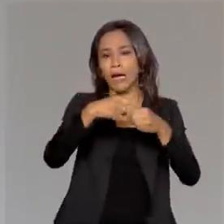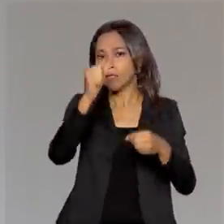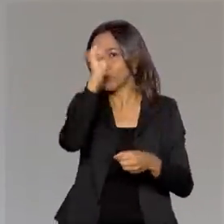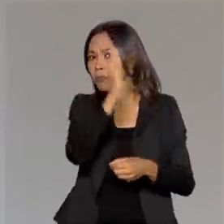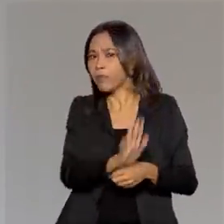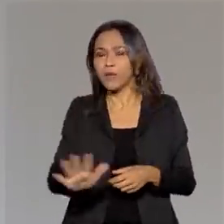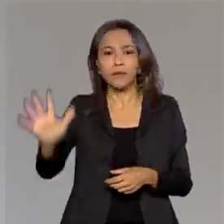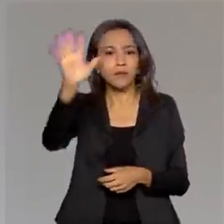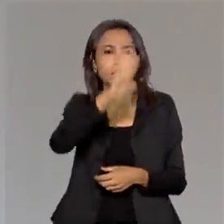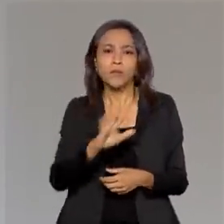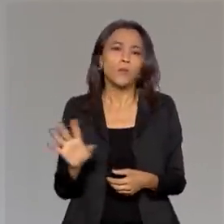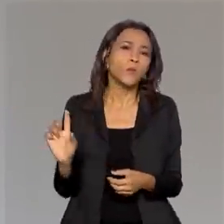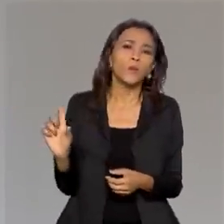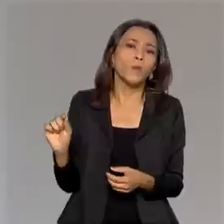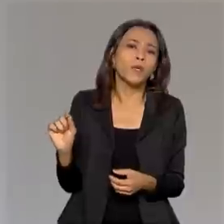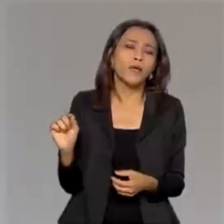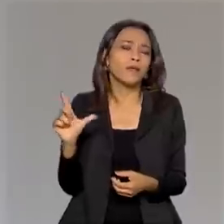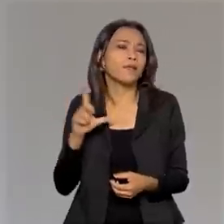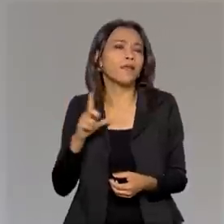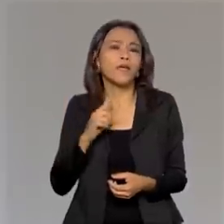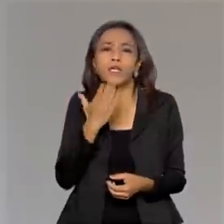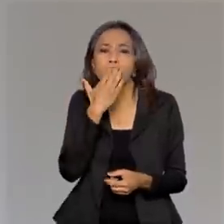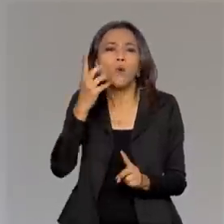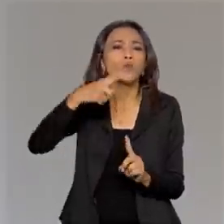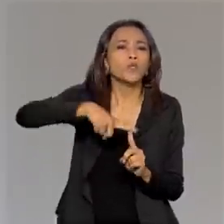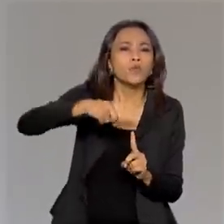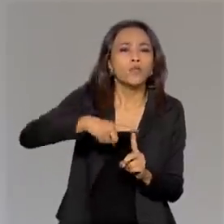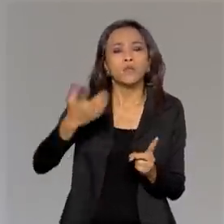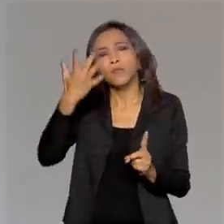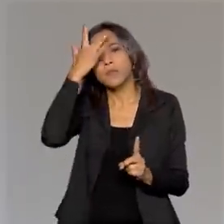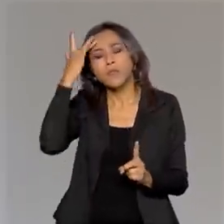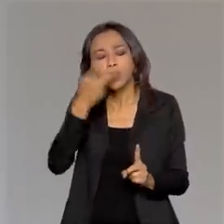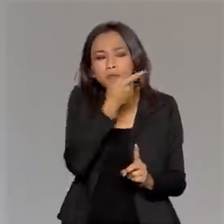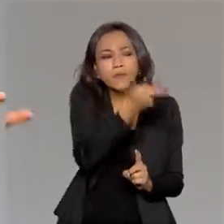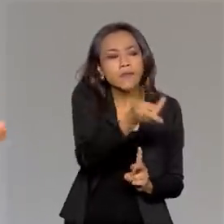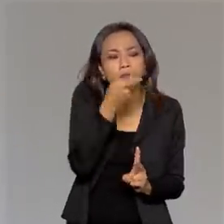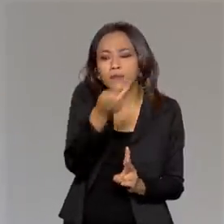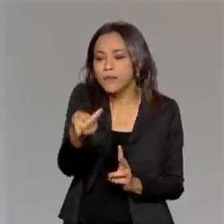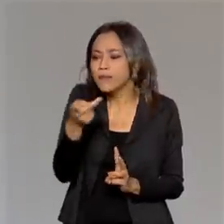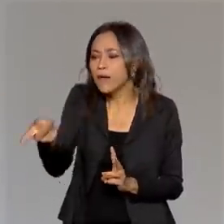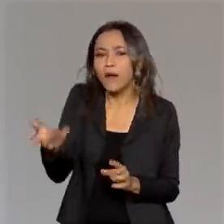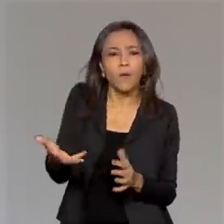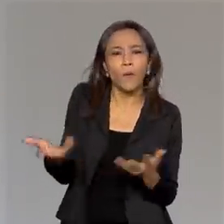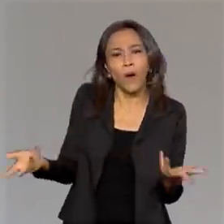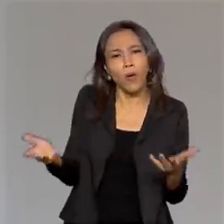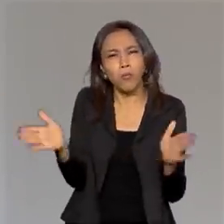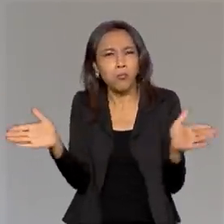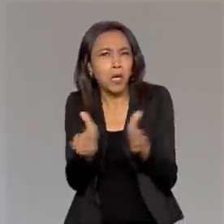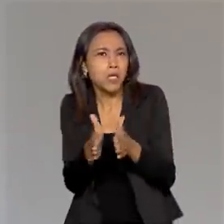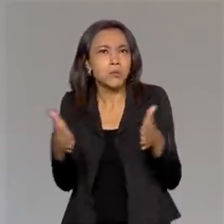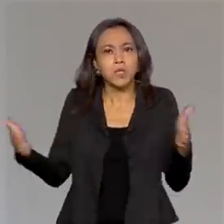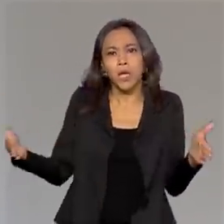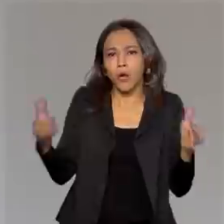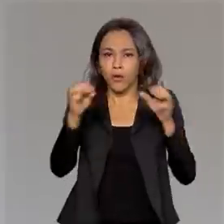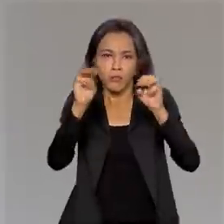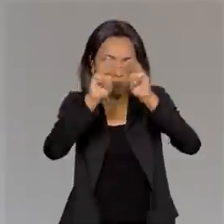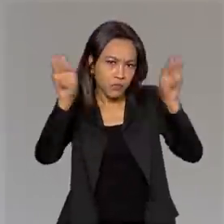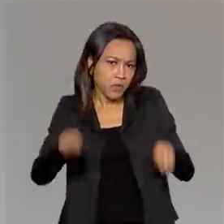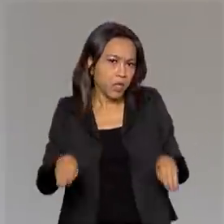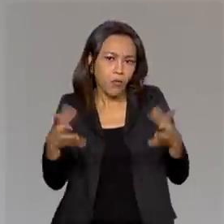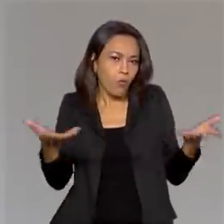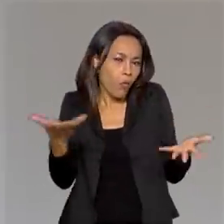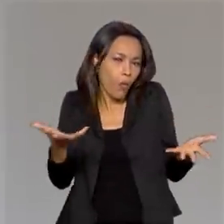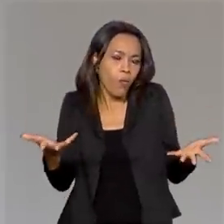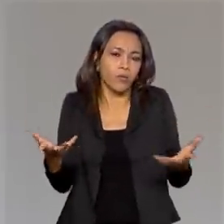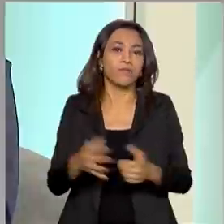as regiões do país, o a gente encontra aqui? Que tipo de museu? O que as pessoas podem ver? Qual é a... Tem museu grande, museu pequeno, museu disso, daquilo? Tem